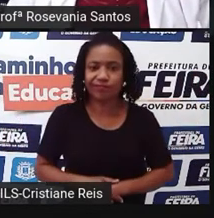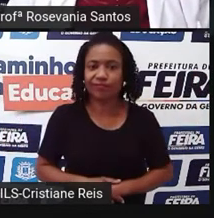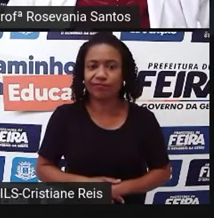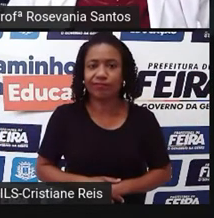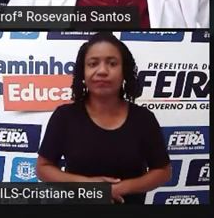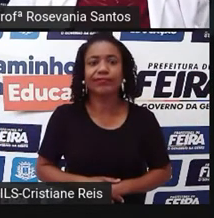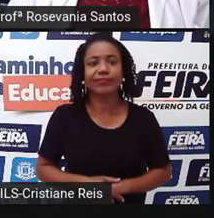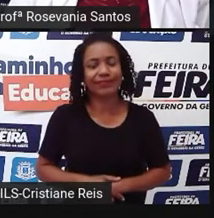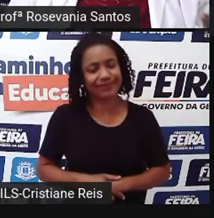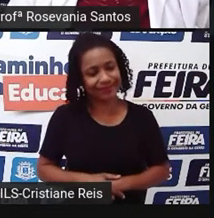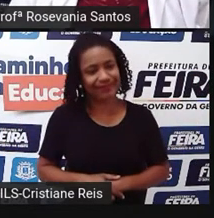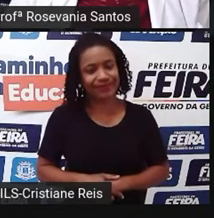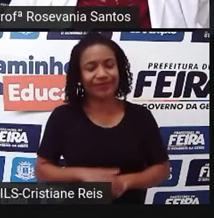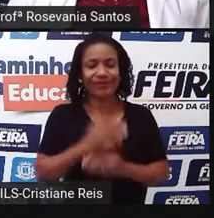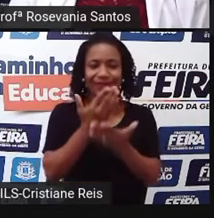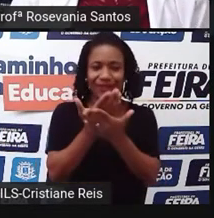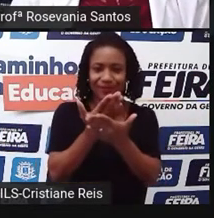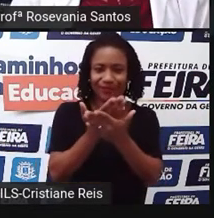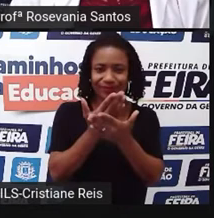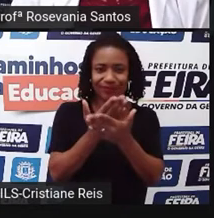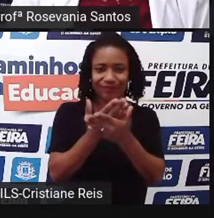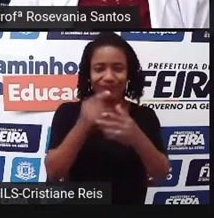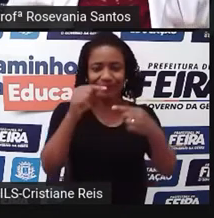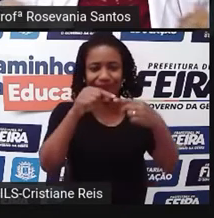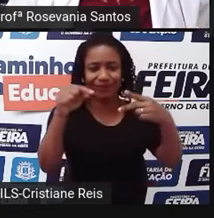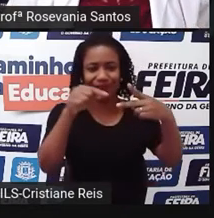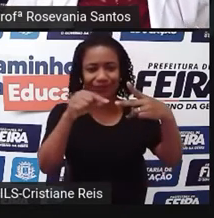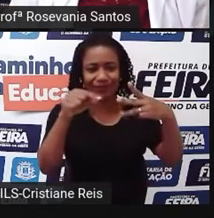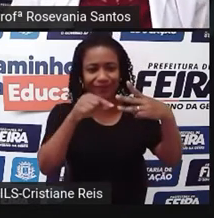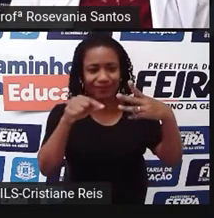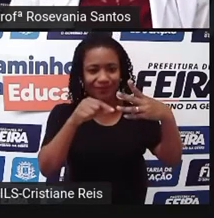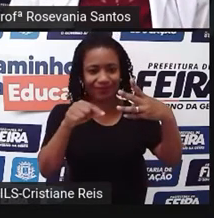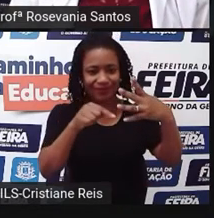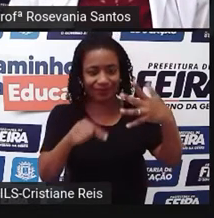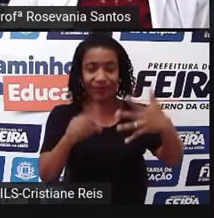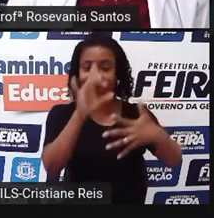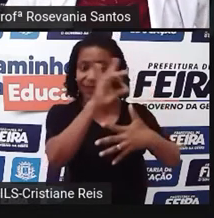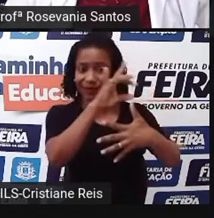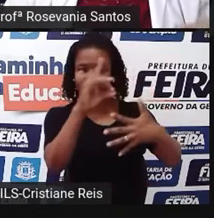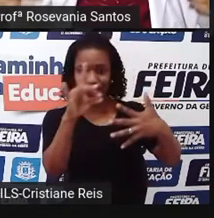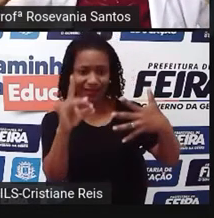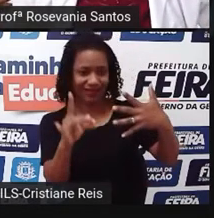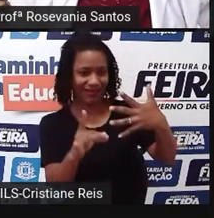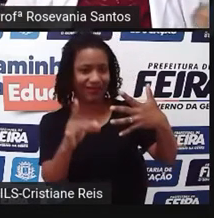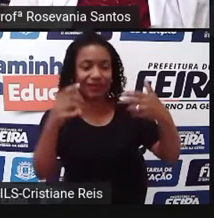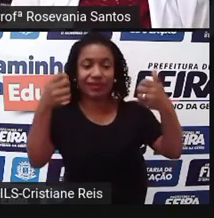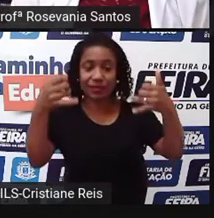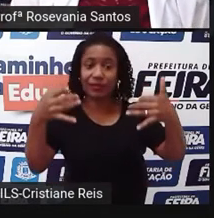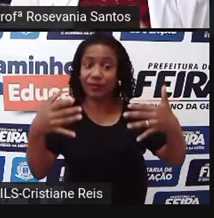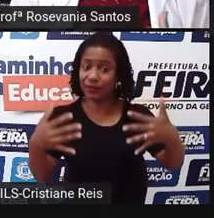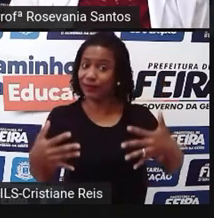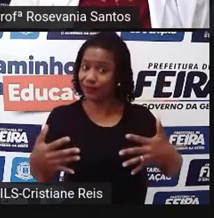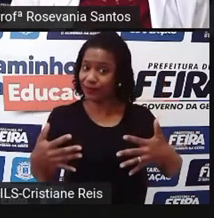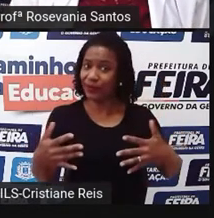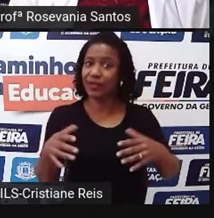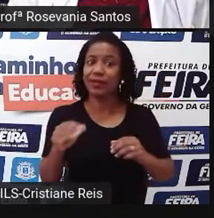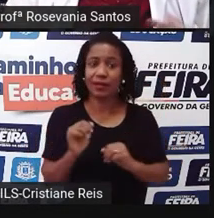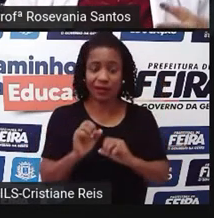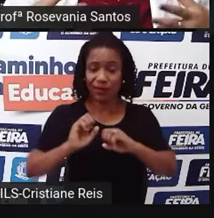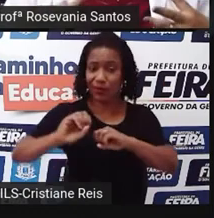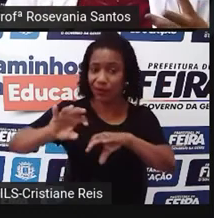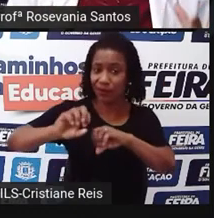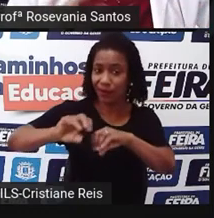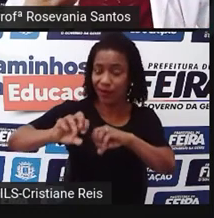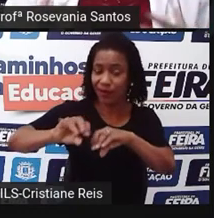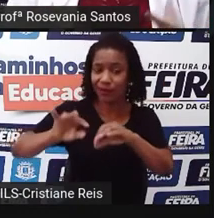Bom, então, para estudar, falar um pouquinho sobre cada uma delas, essa é uma aula bem básica, né?